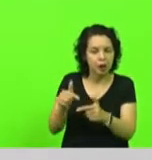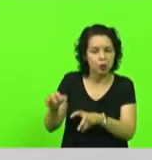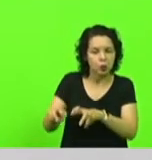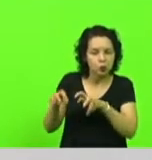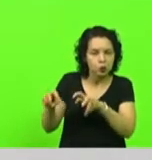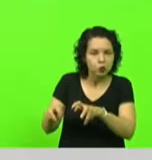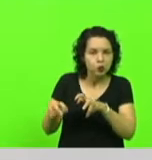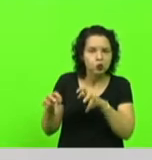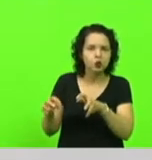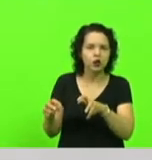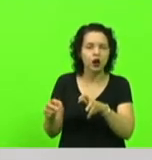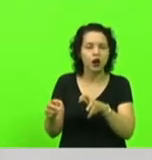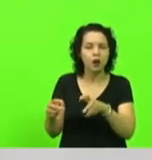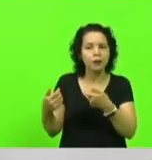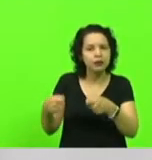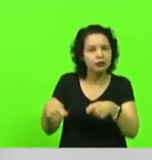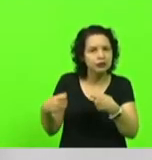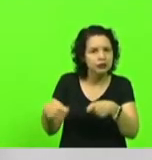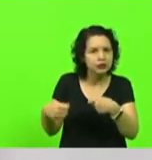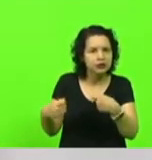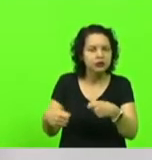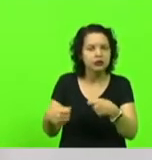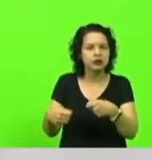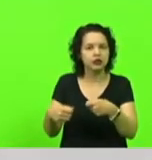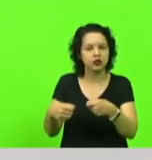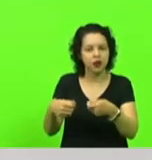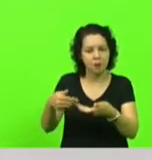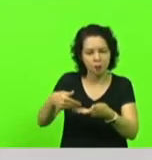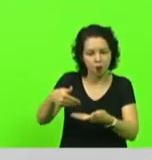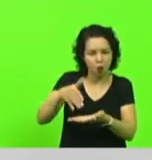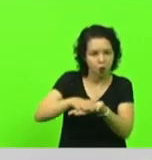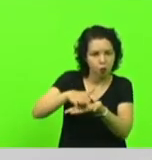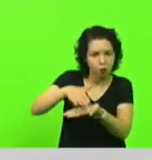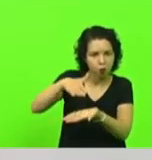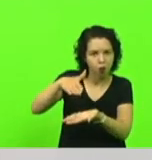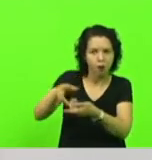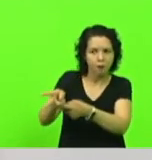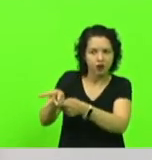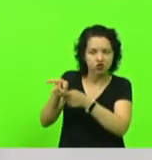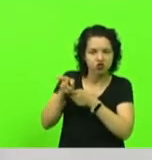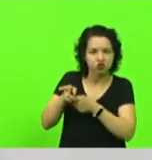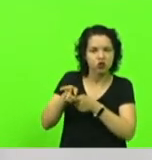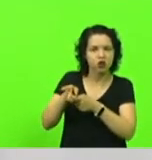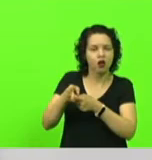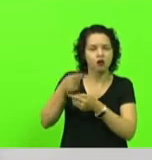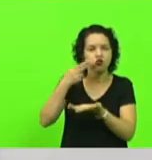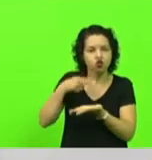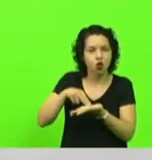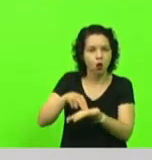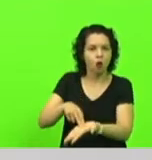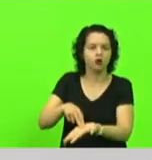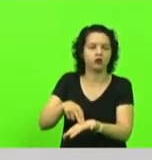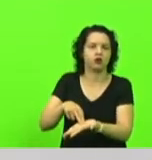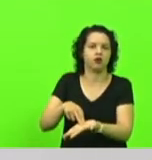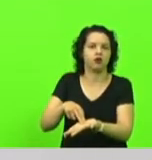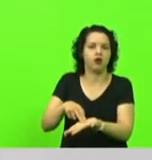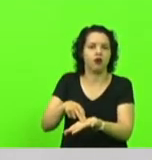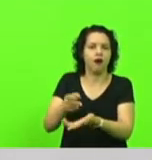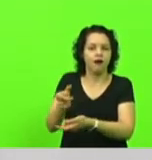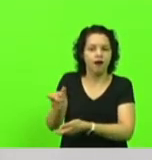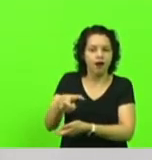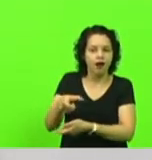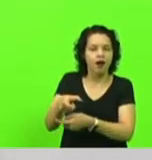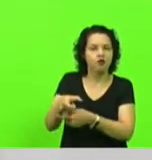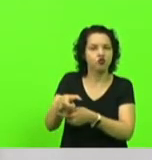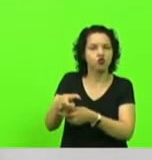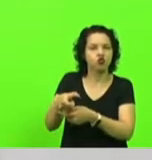precisam utilizar blocos de notas fiscais emprestadas, não conseguem ter acesso a crédito rural porque